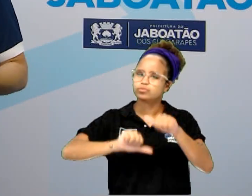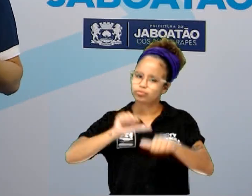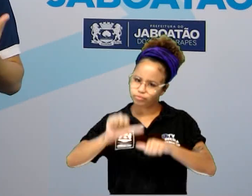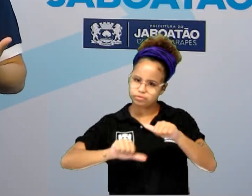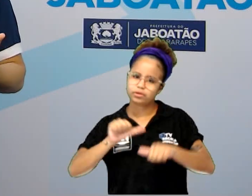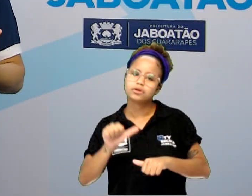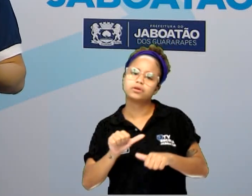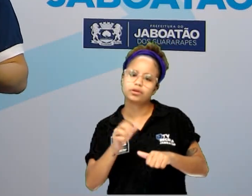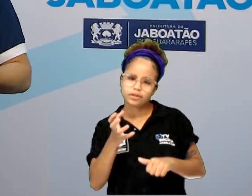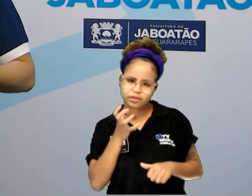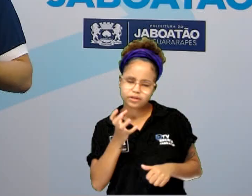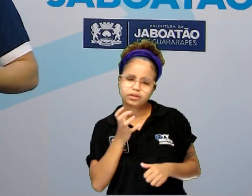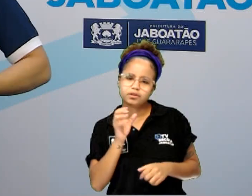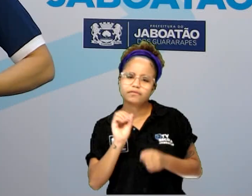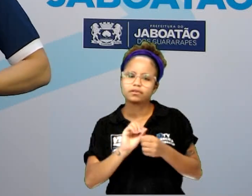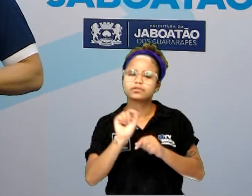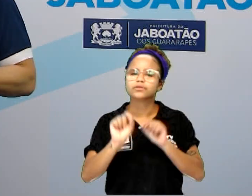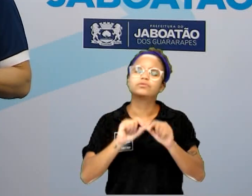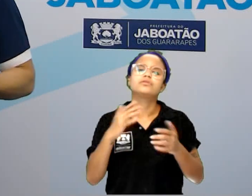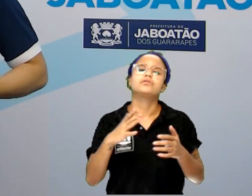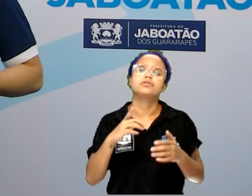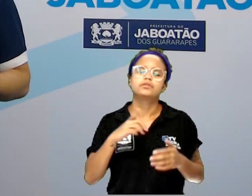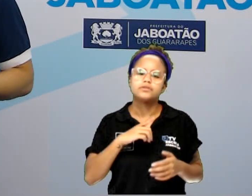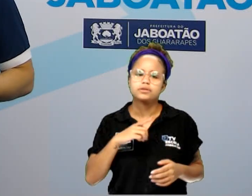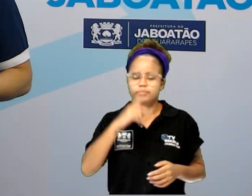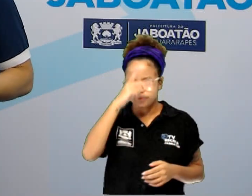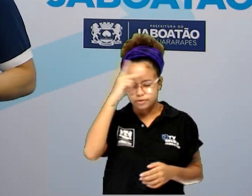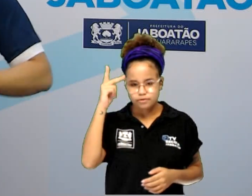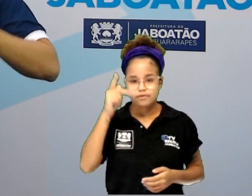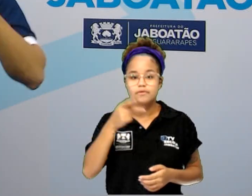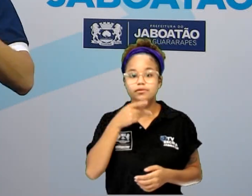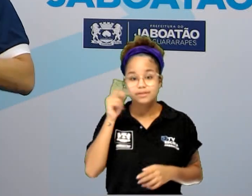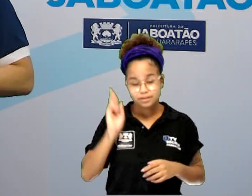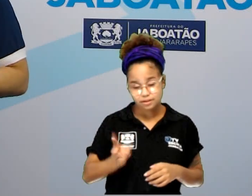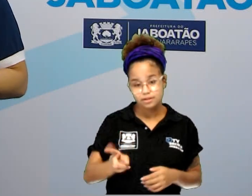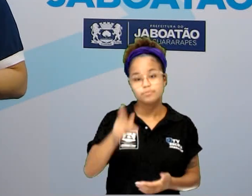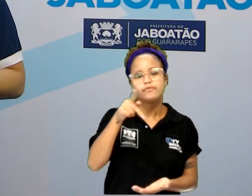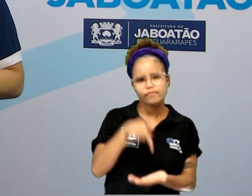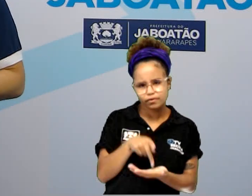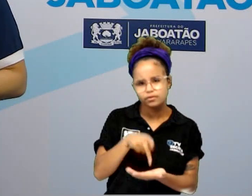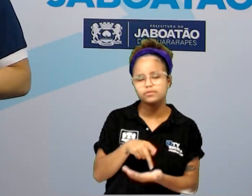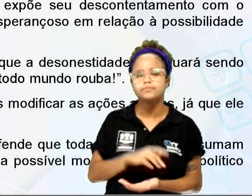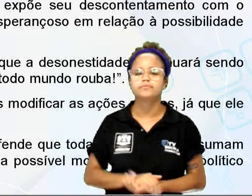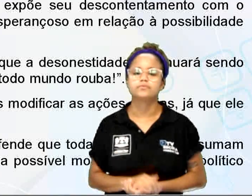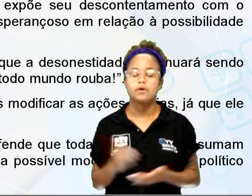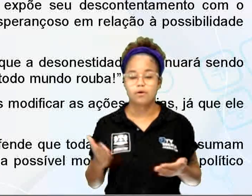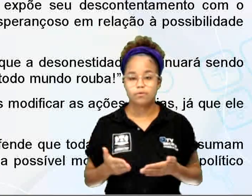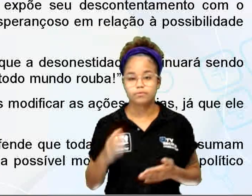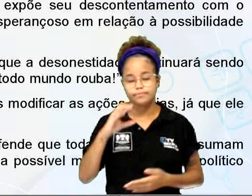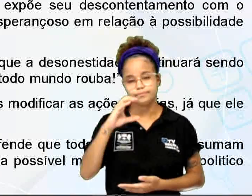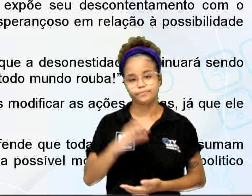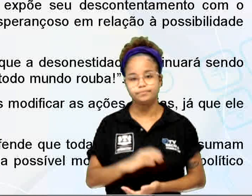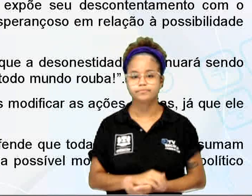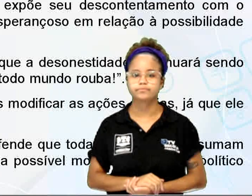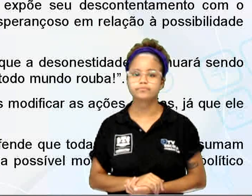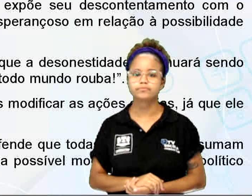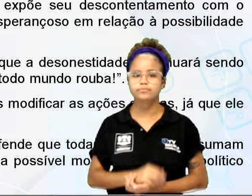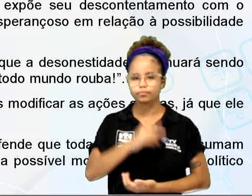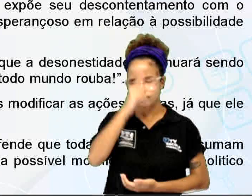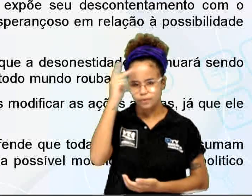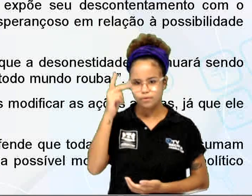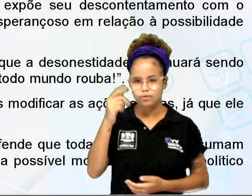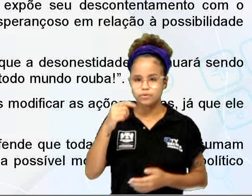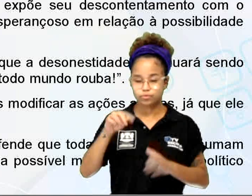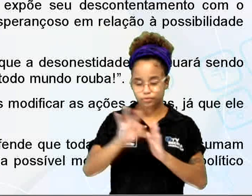caminho que ela escolheu para isso seria investir na ideia de ser mais honesto ainda, né? Vamos seguindo aí para o item C. O Eulírico, embora